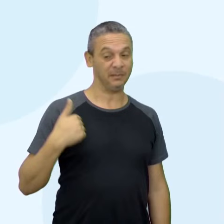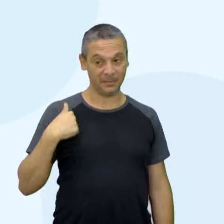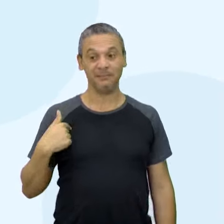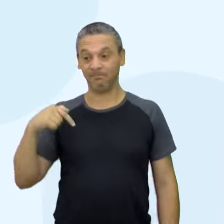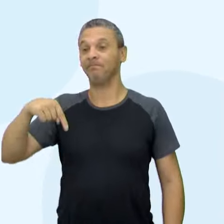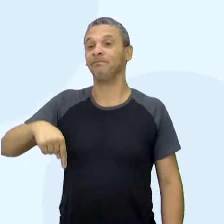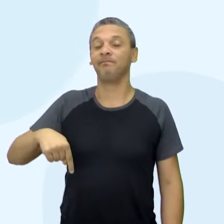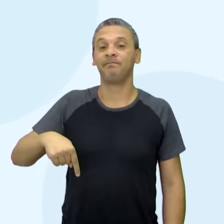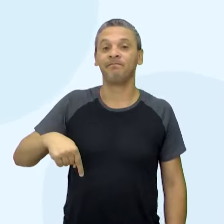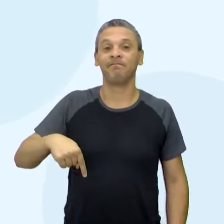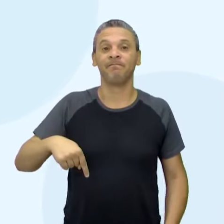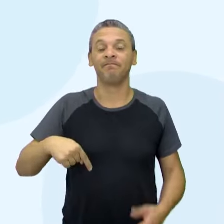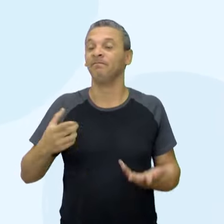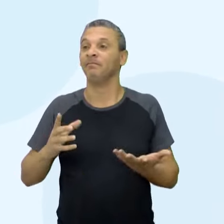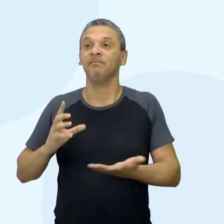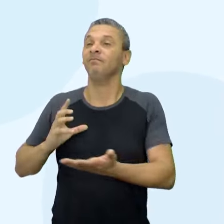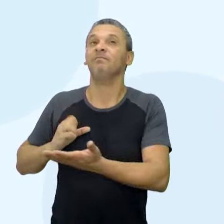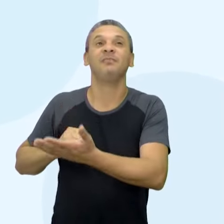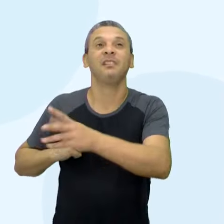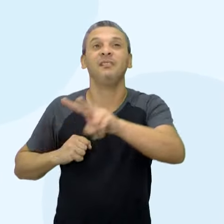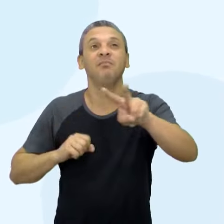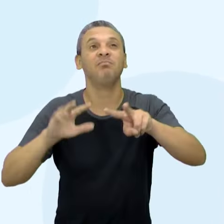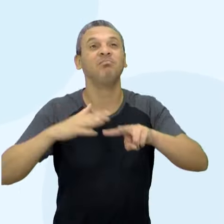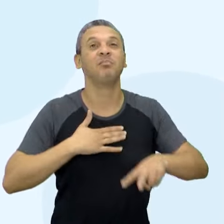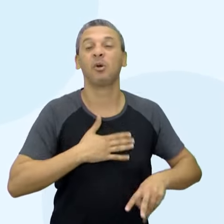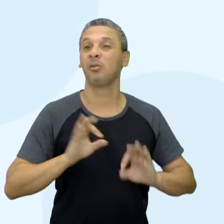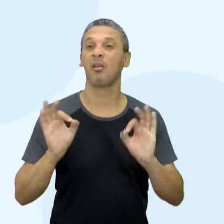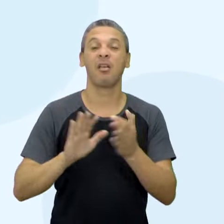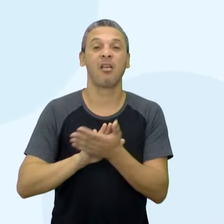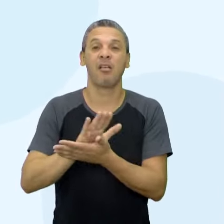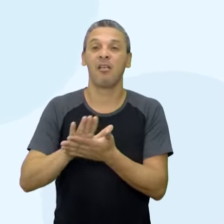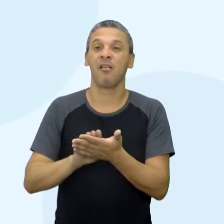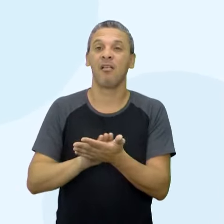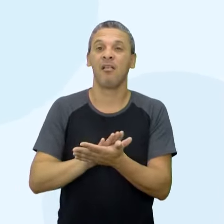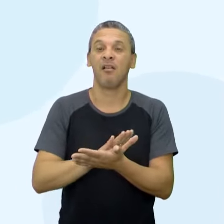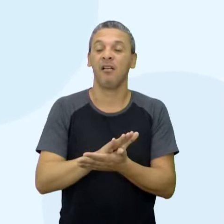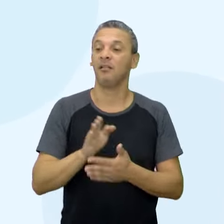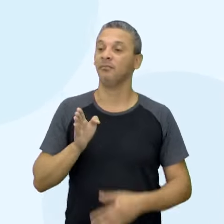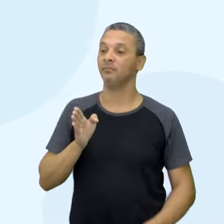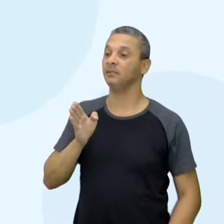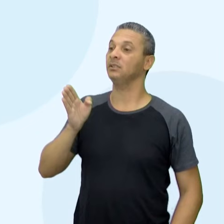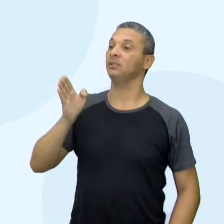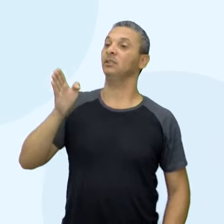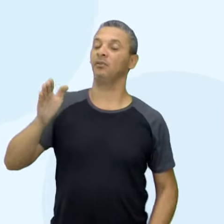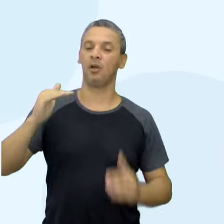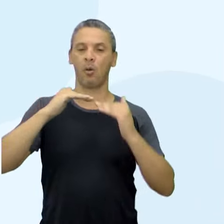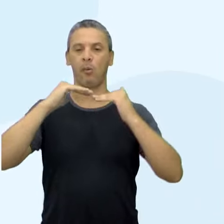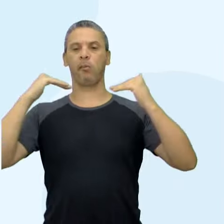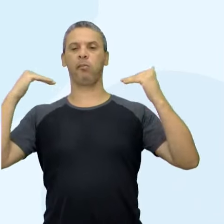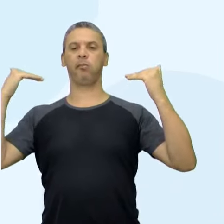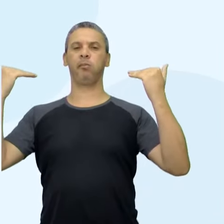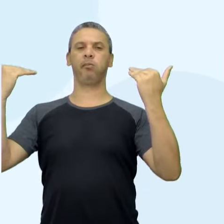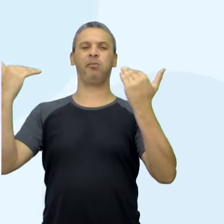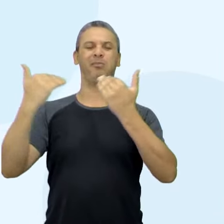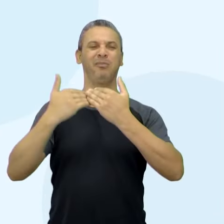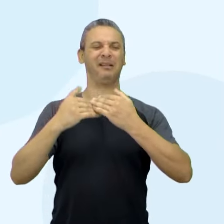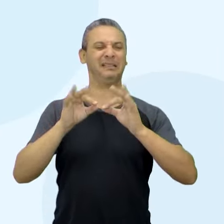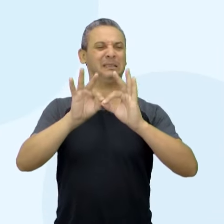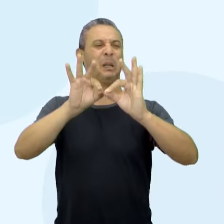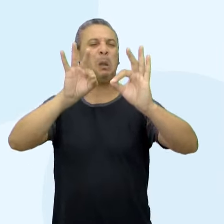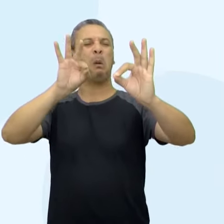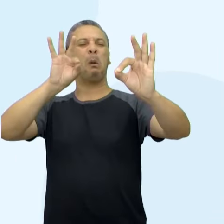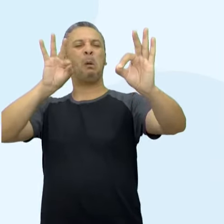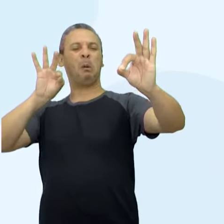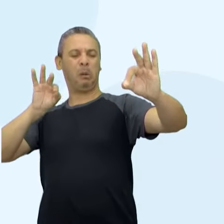estava, e ainda sem paixão clubista alguma, fui levado para um ponto da arquibancada extremamente distante do campo de